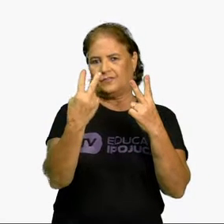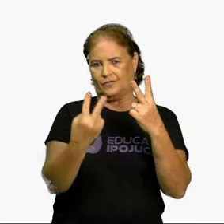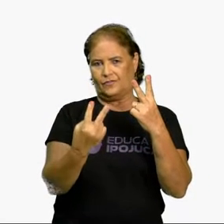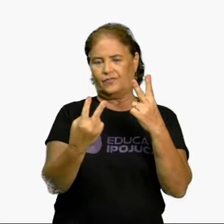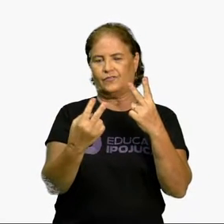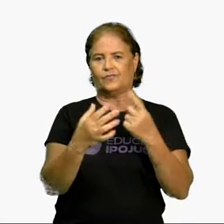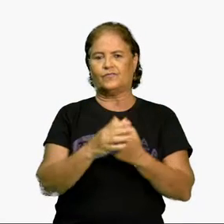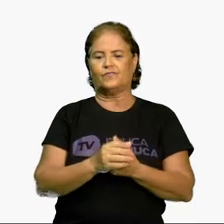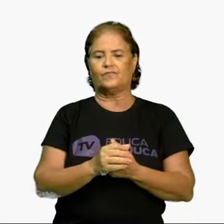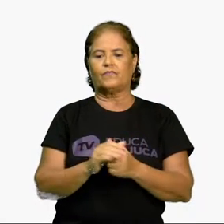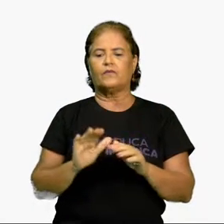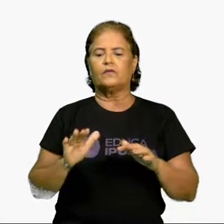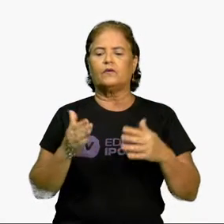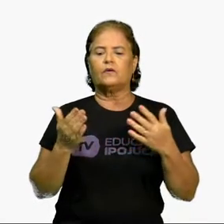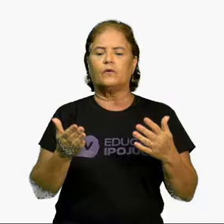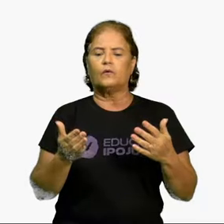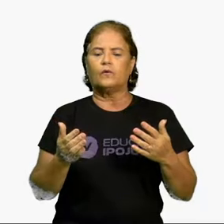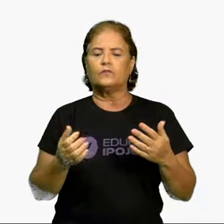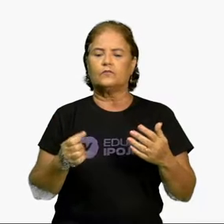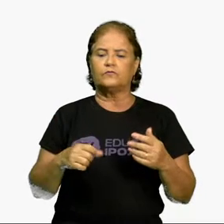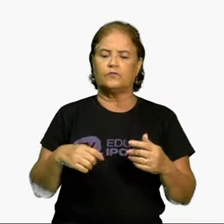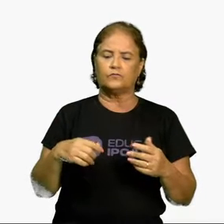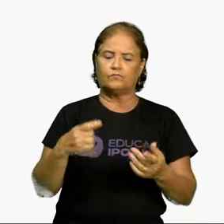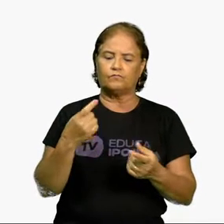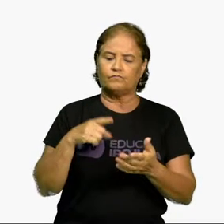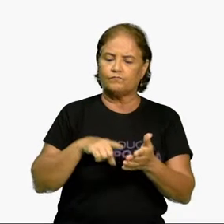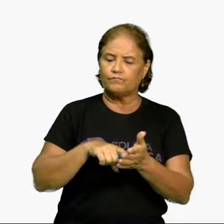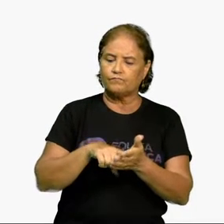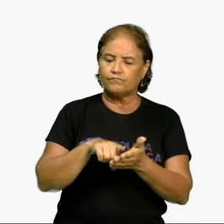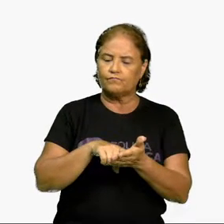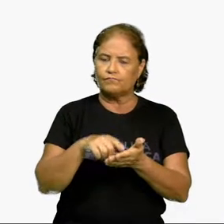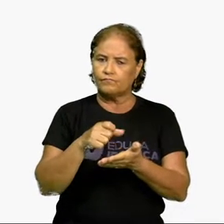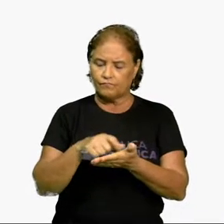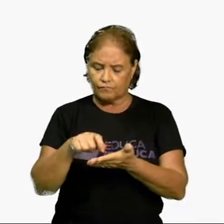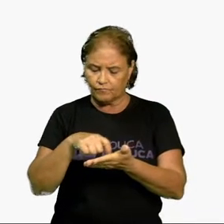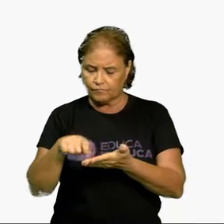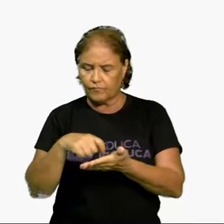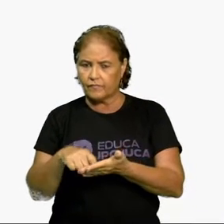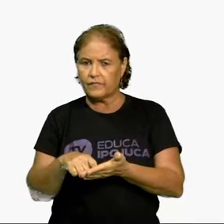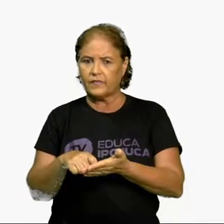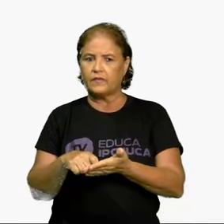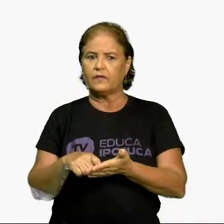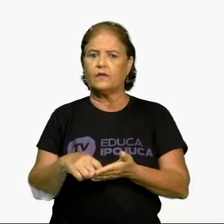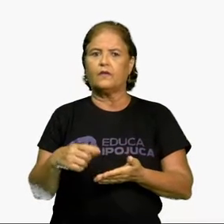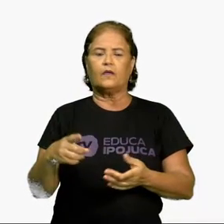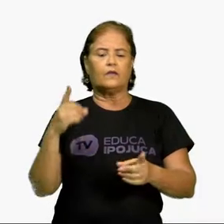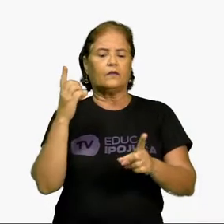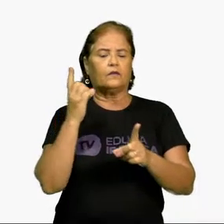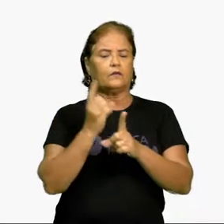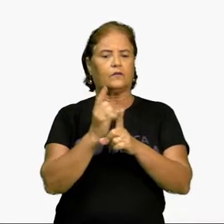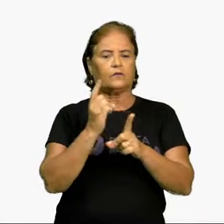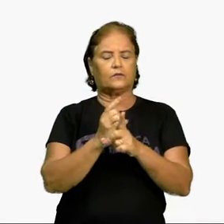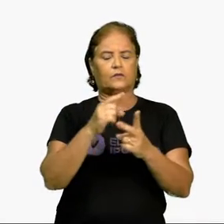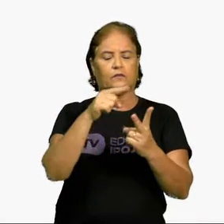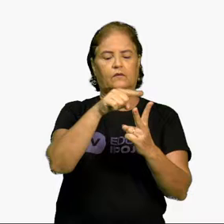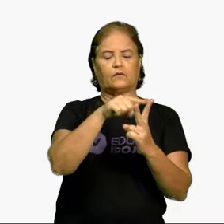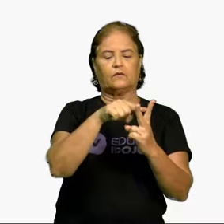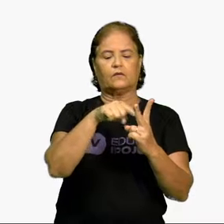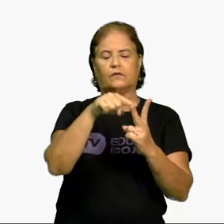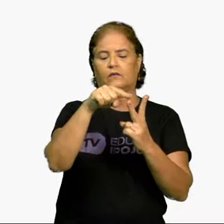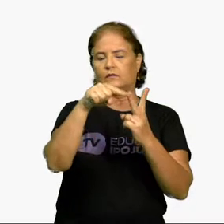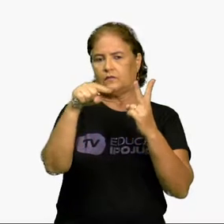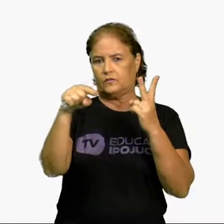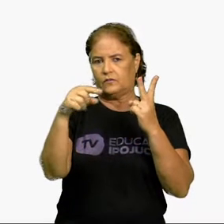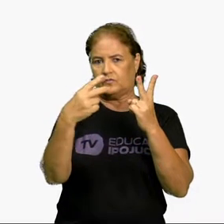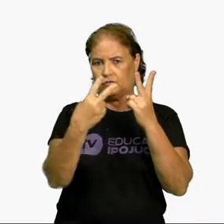quando foram calcular na ponta do lápis qual era a raiz quadrada de 2, descobriram que a raiz de 2 era um número